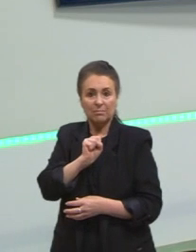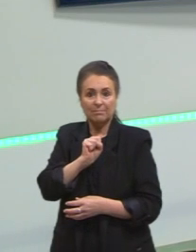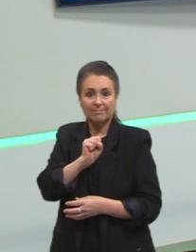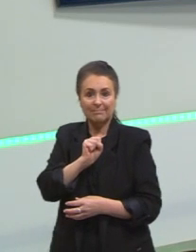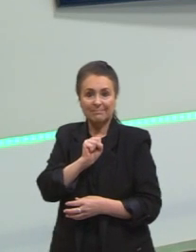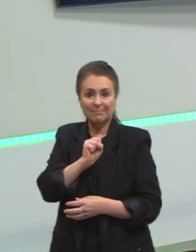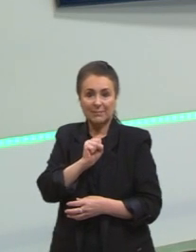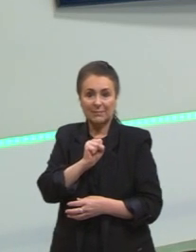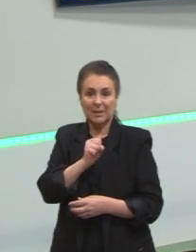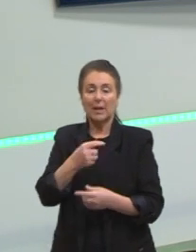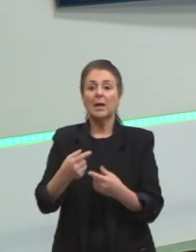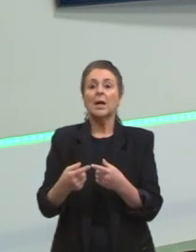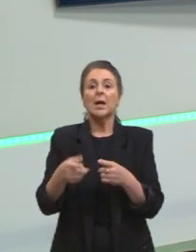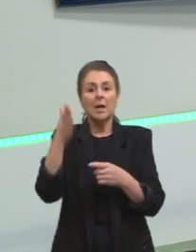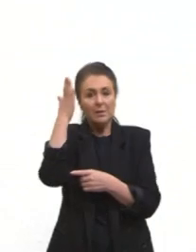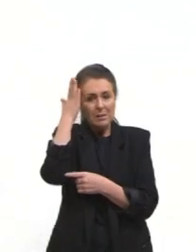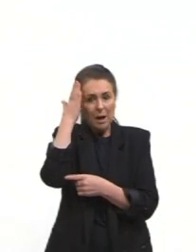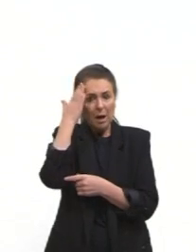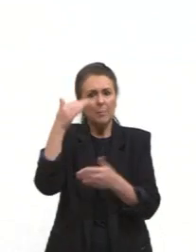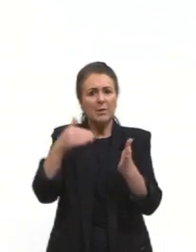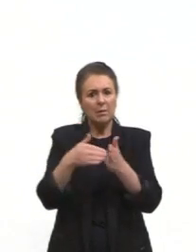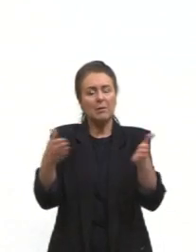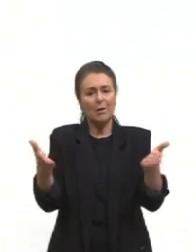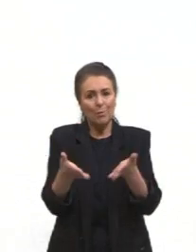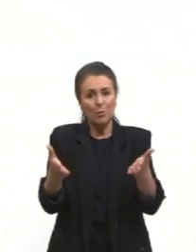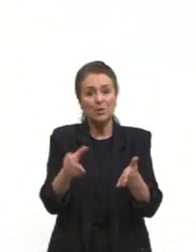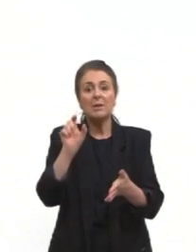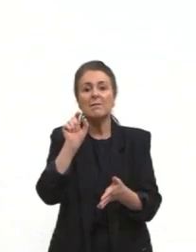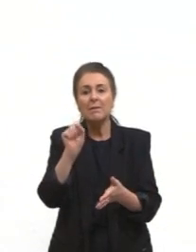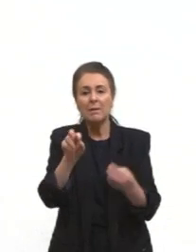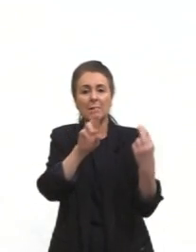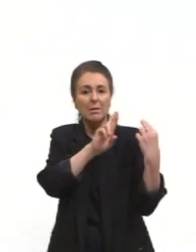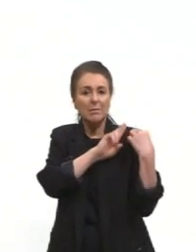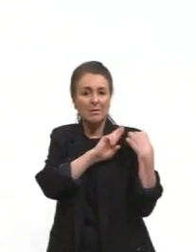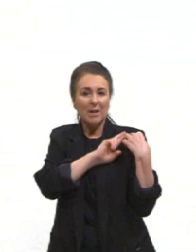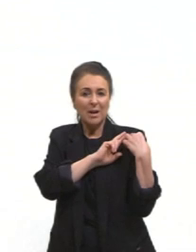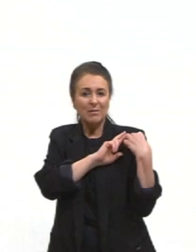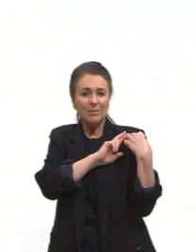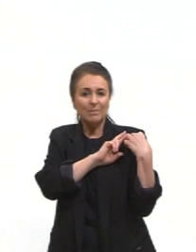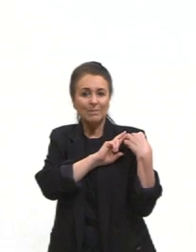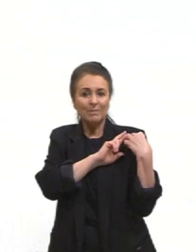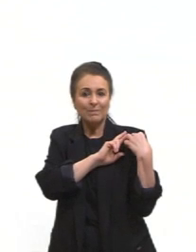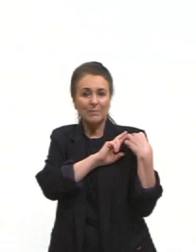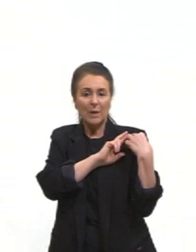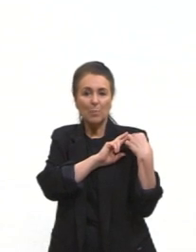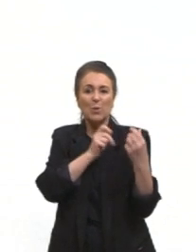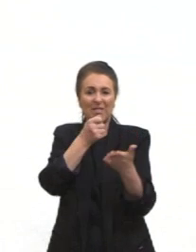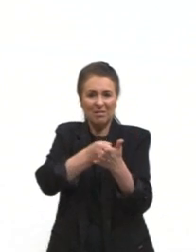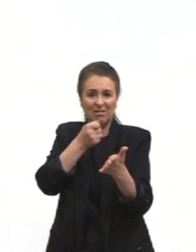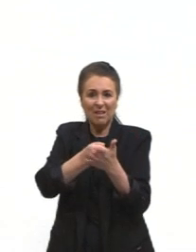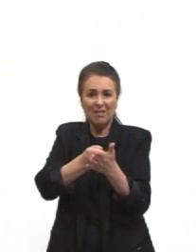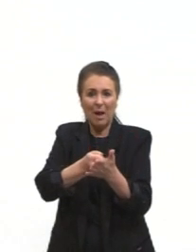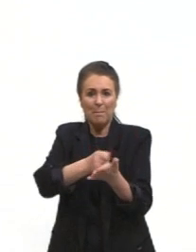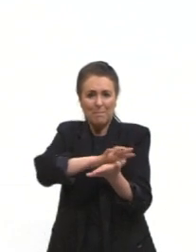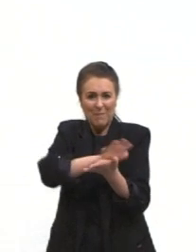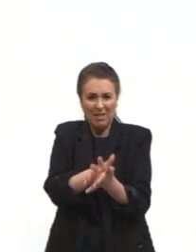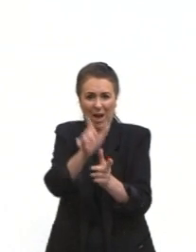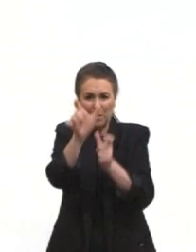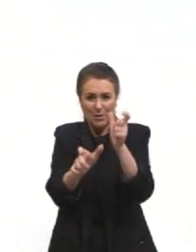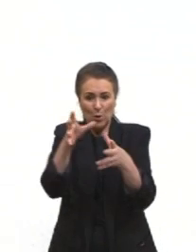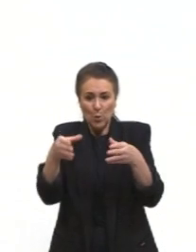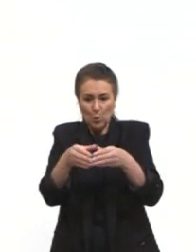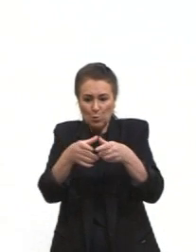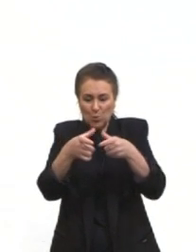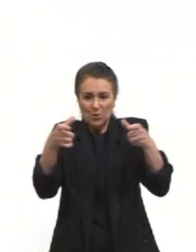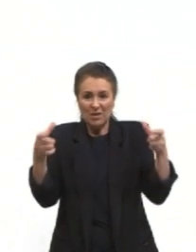mesmo se sabendo que foram os militares que fizeram esse atentado, até hoje eles não foram julgados e culpados por isso. Volta e meia,